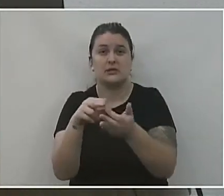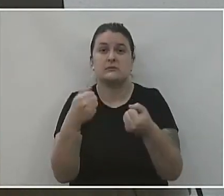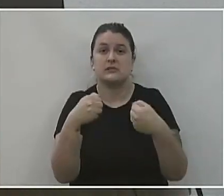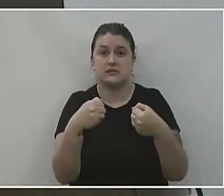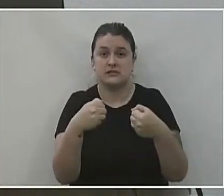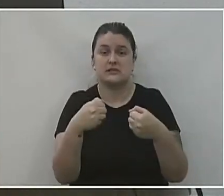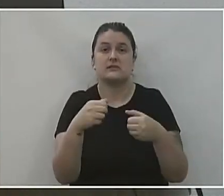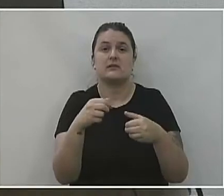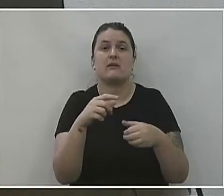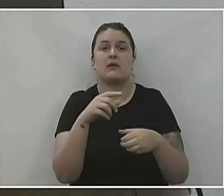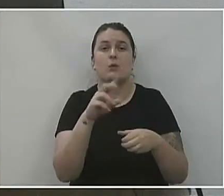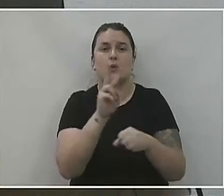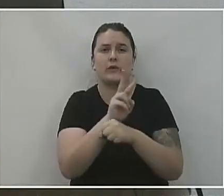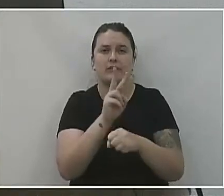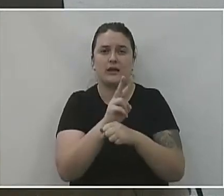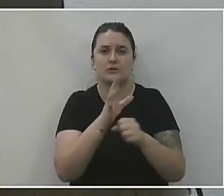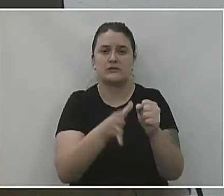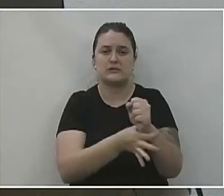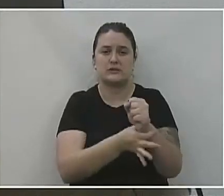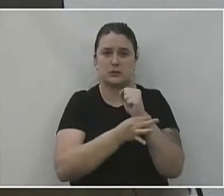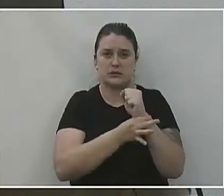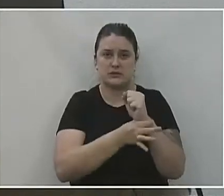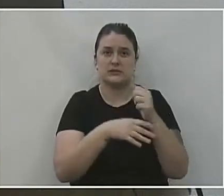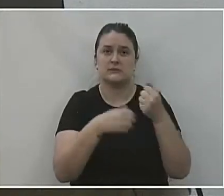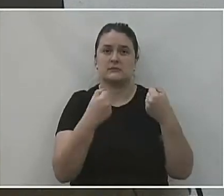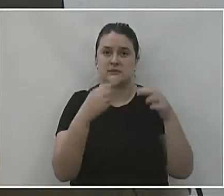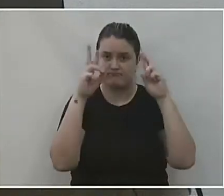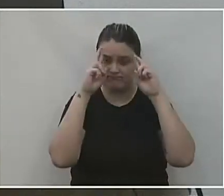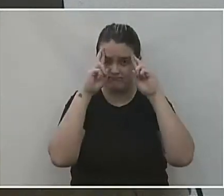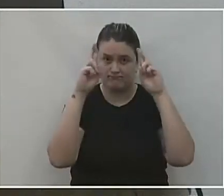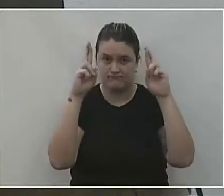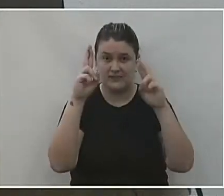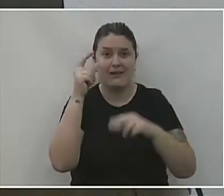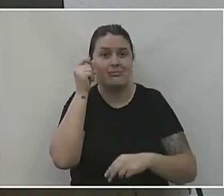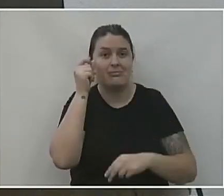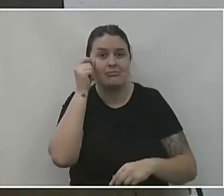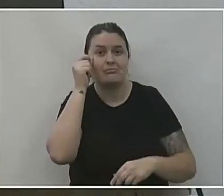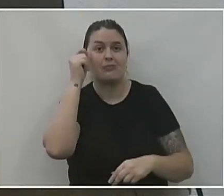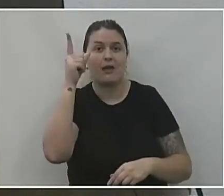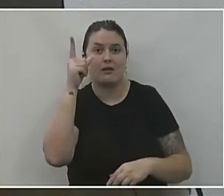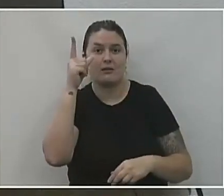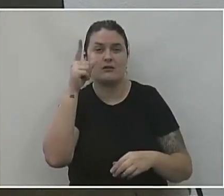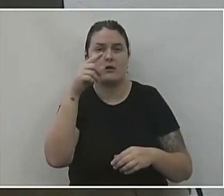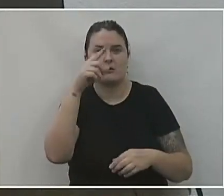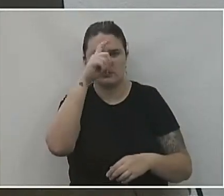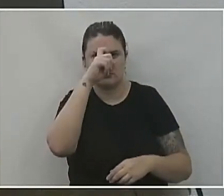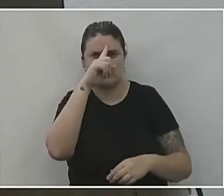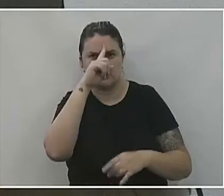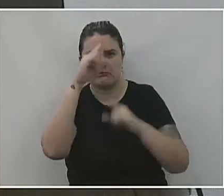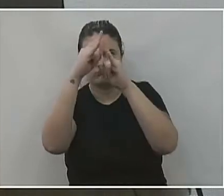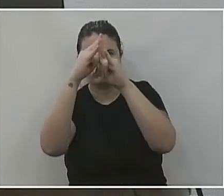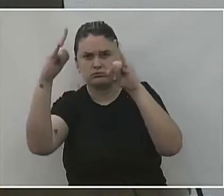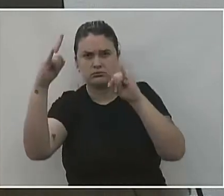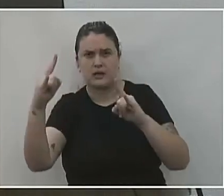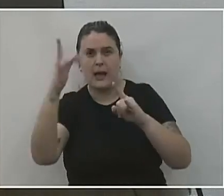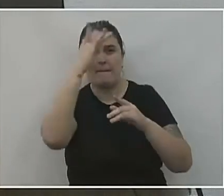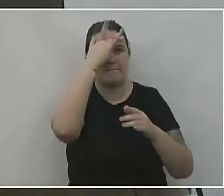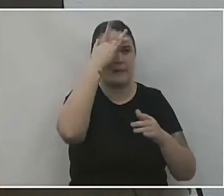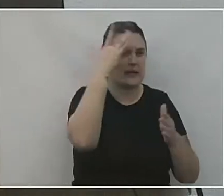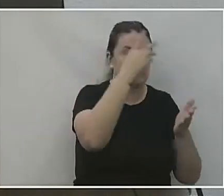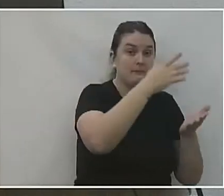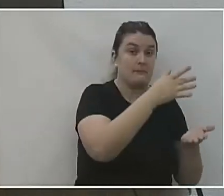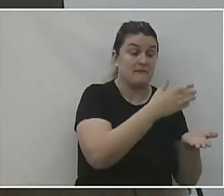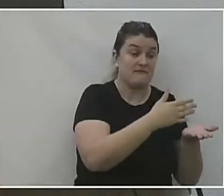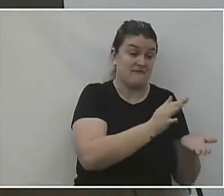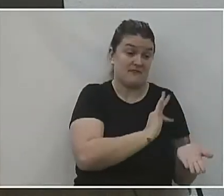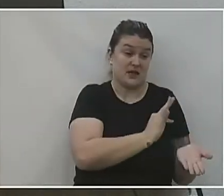Existe a biossegurança que a gente tem que respeitar. A ideia dos hospitais de campanha era o quê? Pegar esses pacientes no